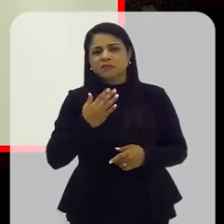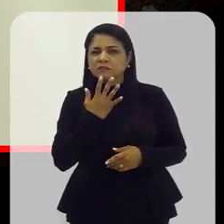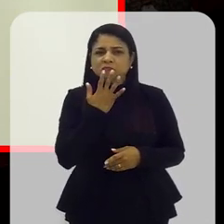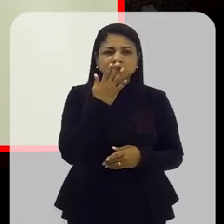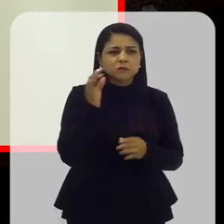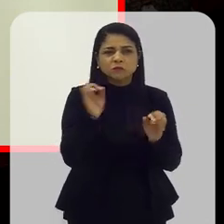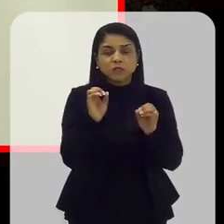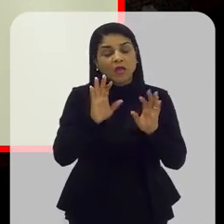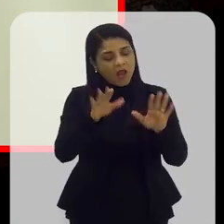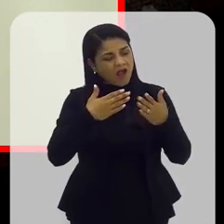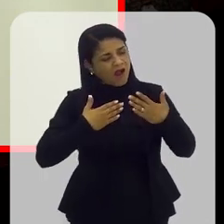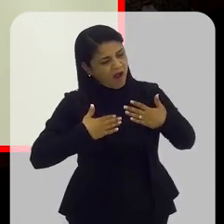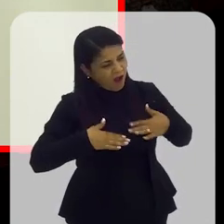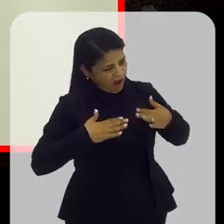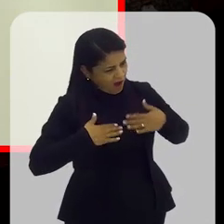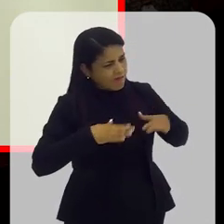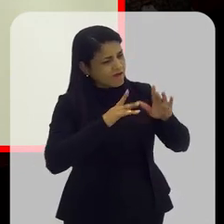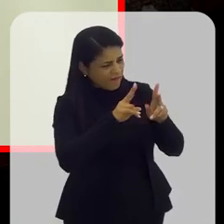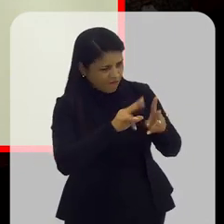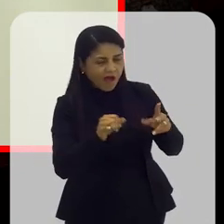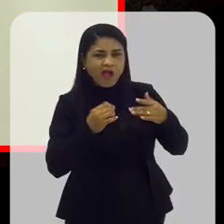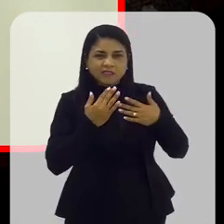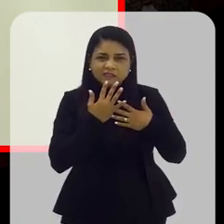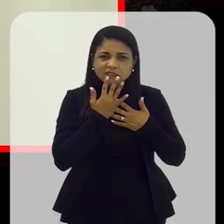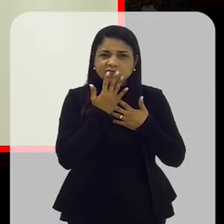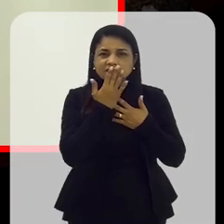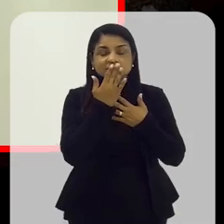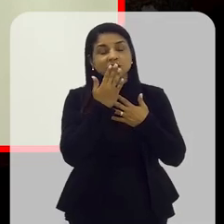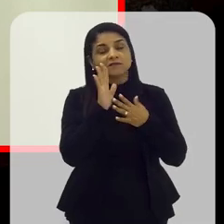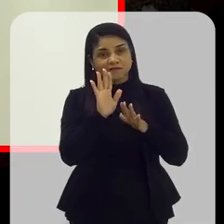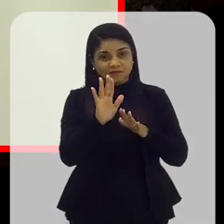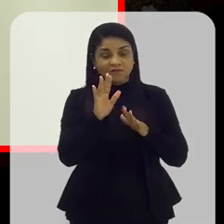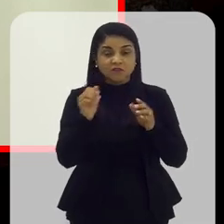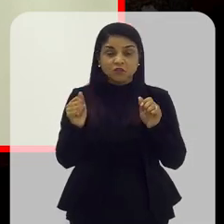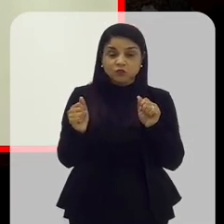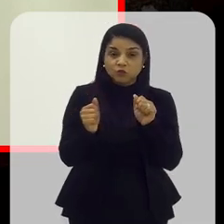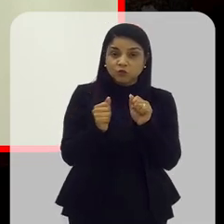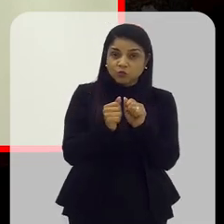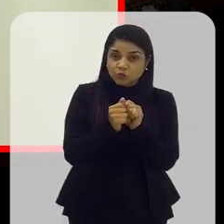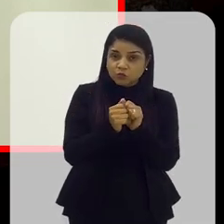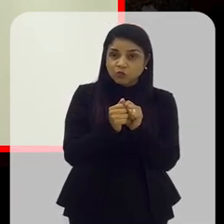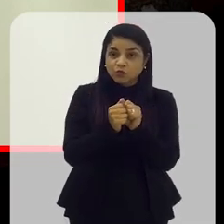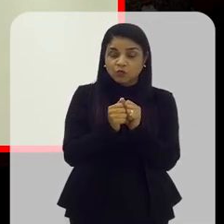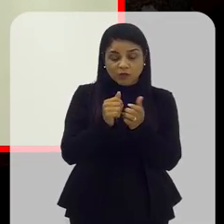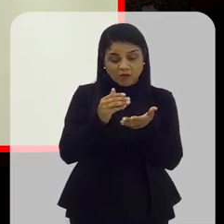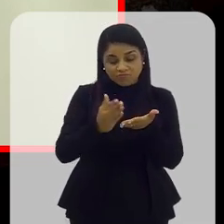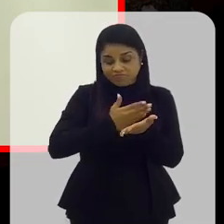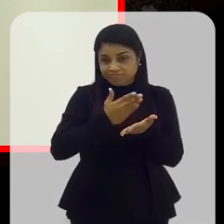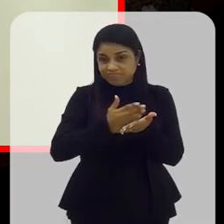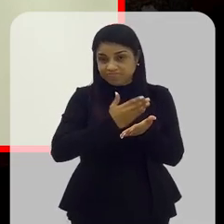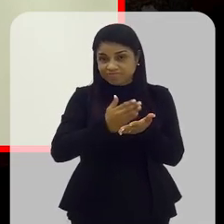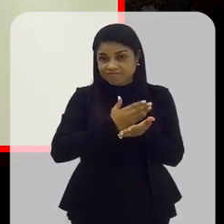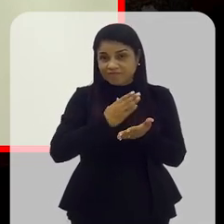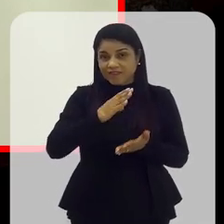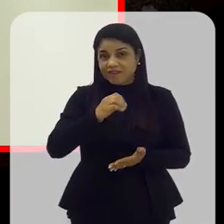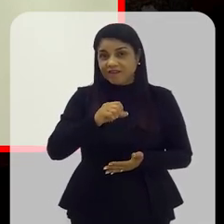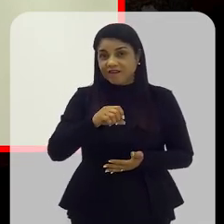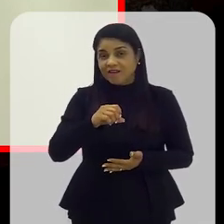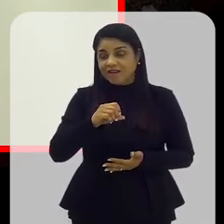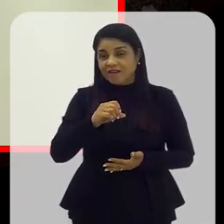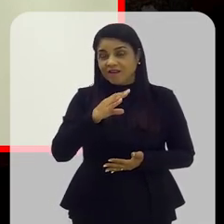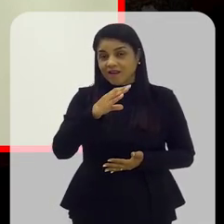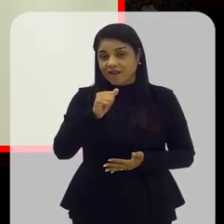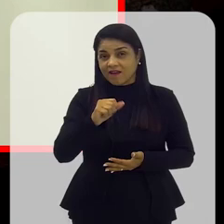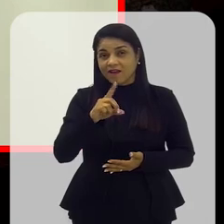os dentes. Eu falei, calma, que eles vão aparecer, menos um trabalho para você. Porque junto, na própria caderneta da criança, que as